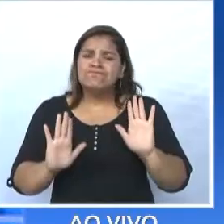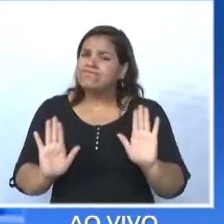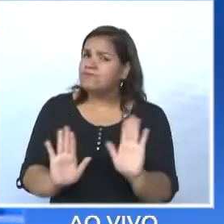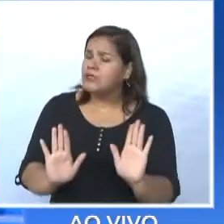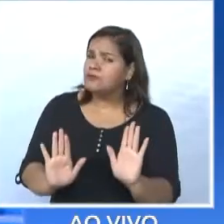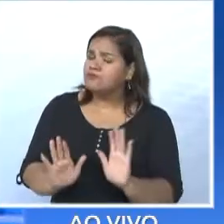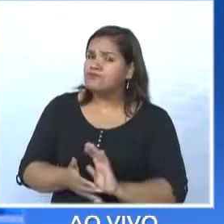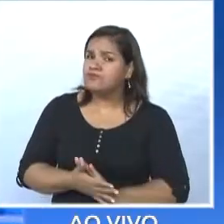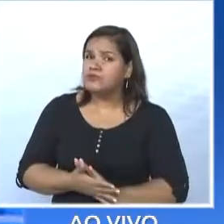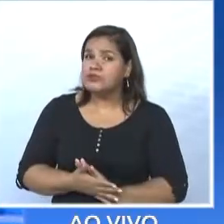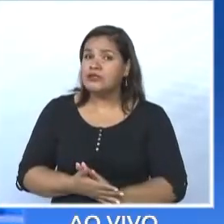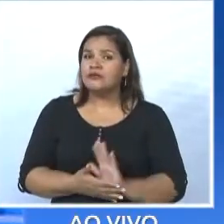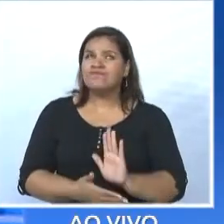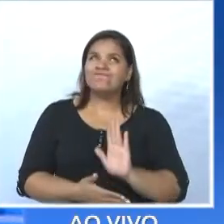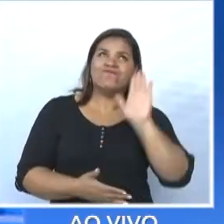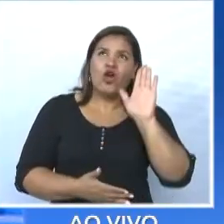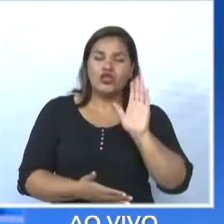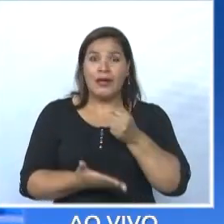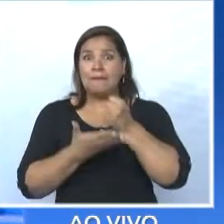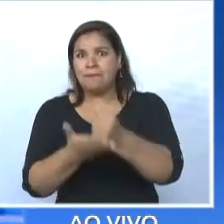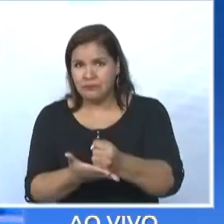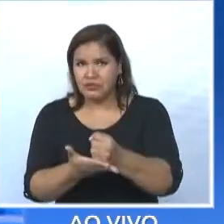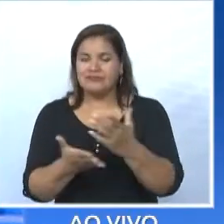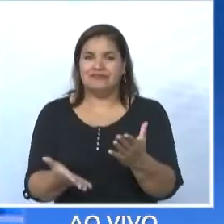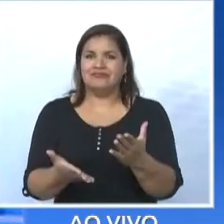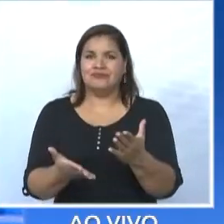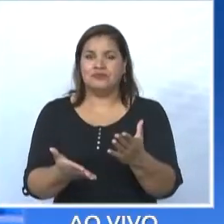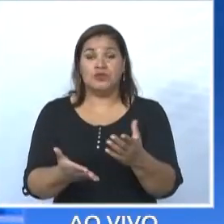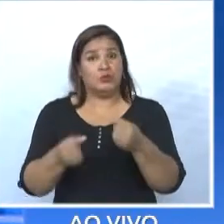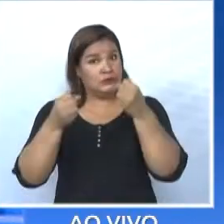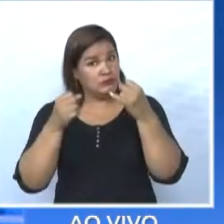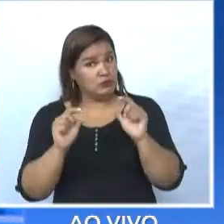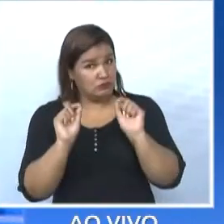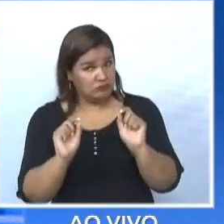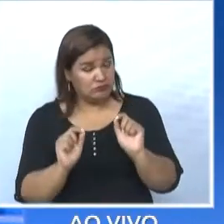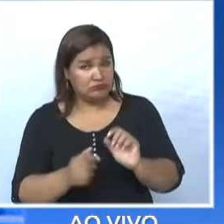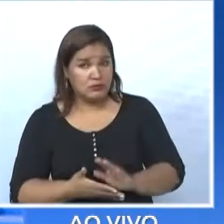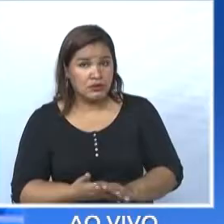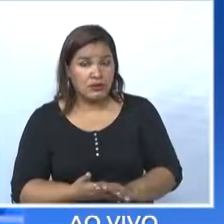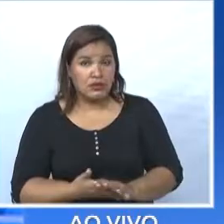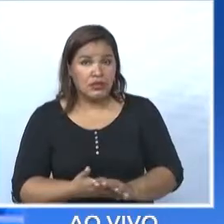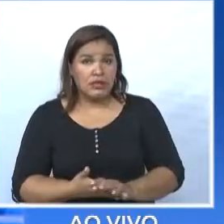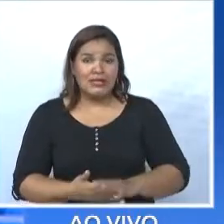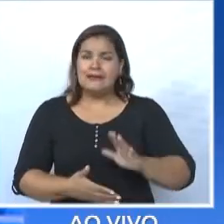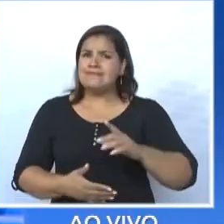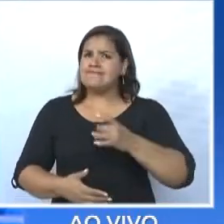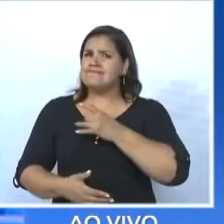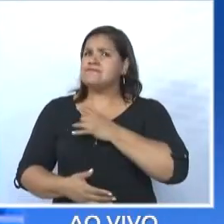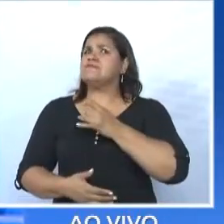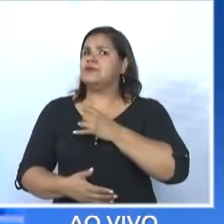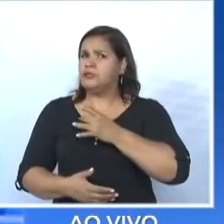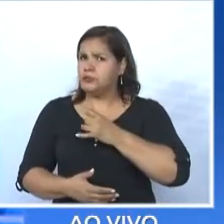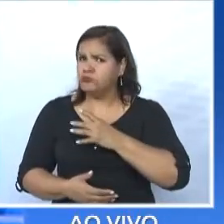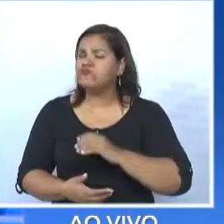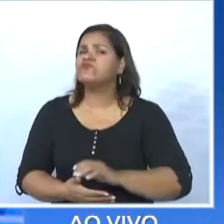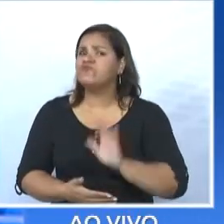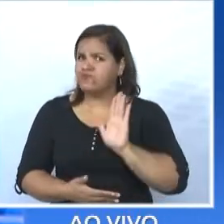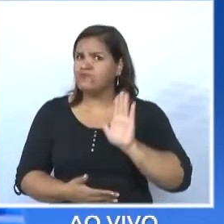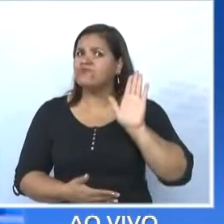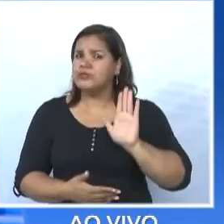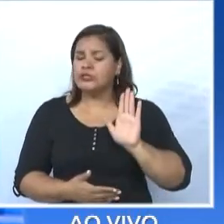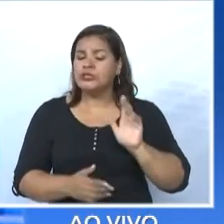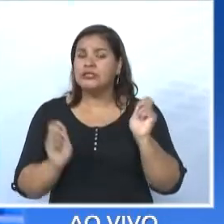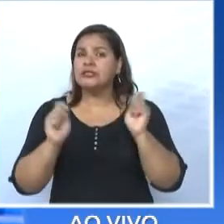declarar voto. Eu tenho uma explicação. Eles estão com muito medo de uma possibilidade de um